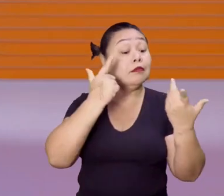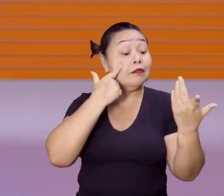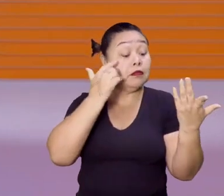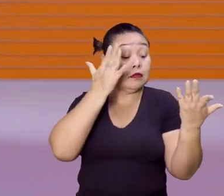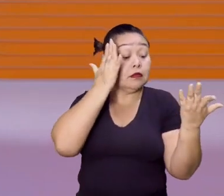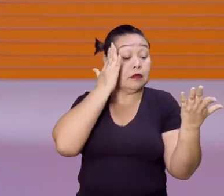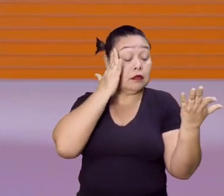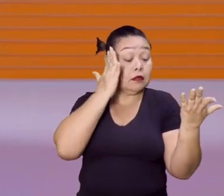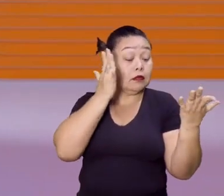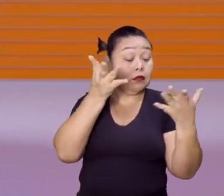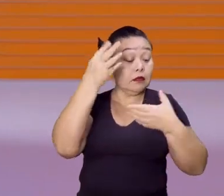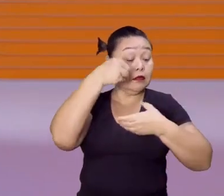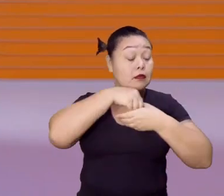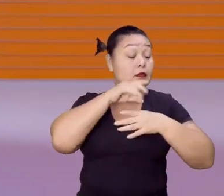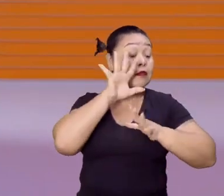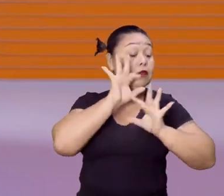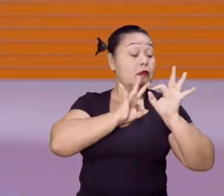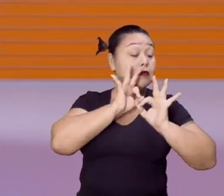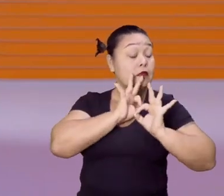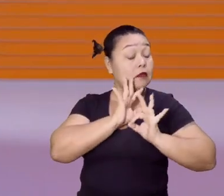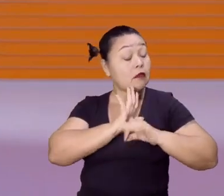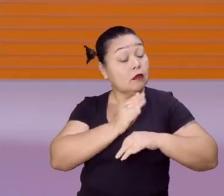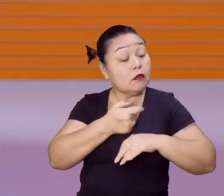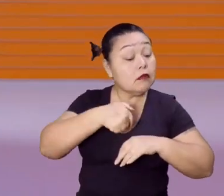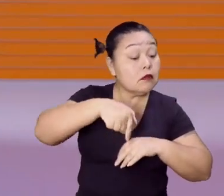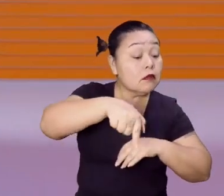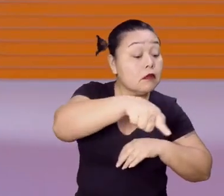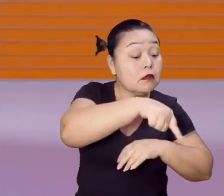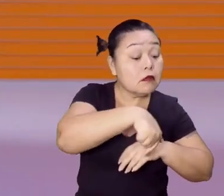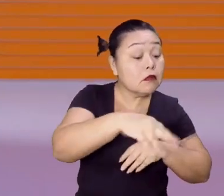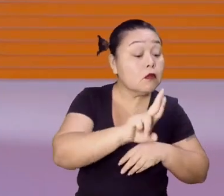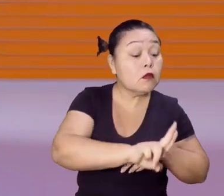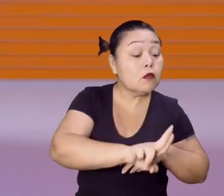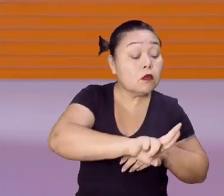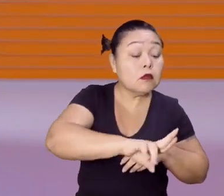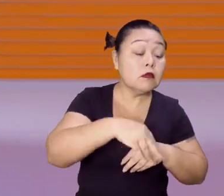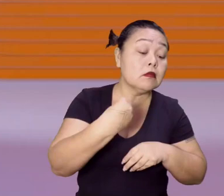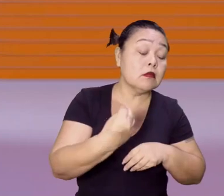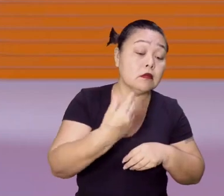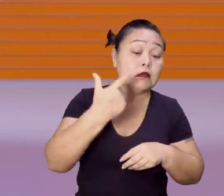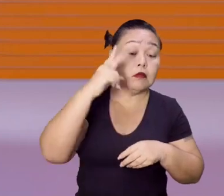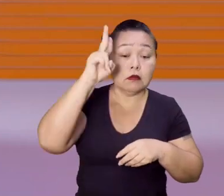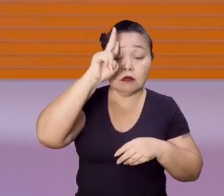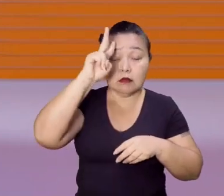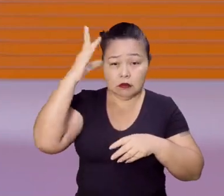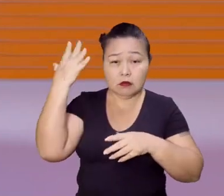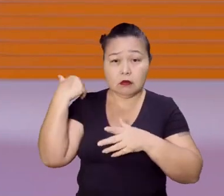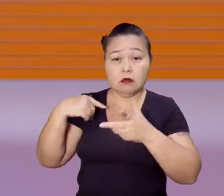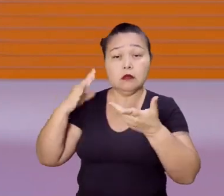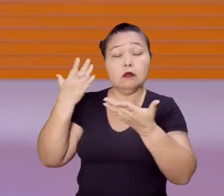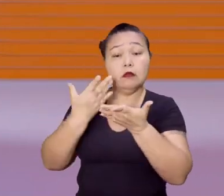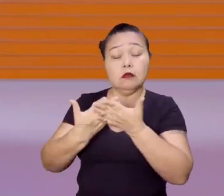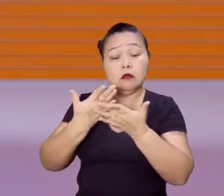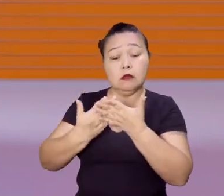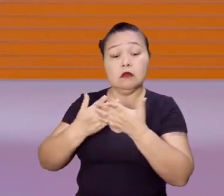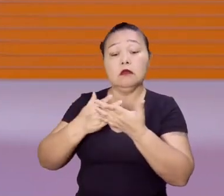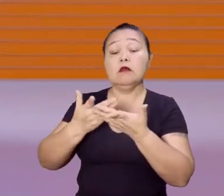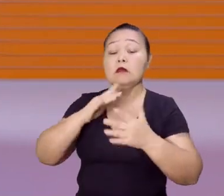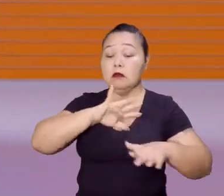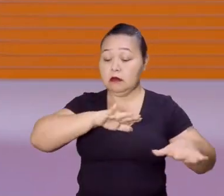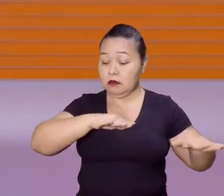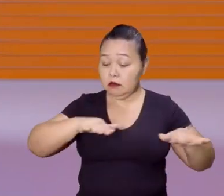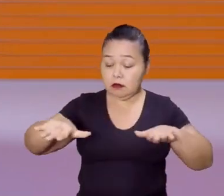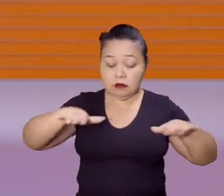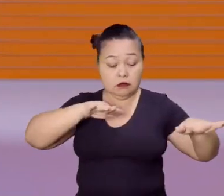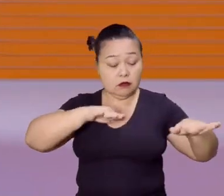sistema, para essas novas demandas, né? Então, as máquinas, lembram da aula anterior que existia uma esteira